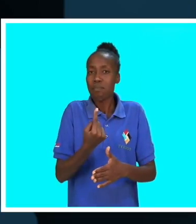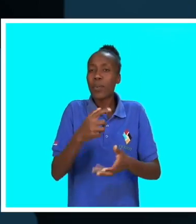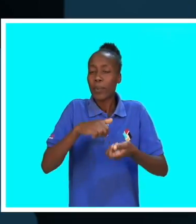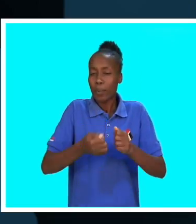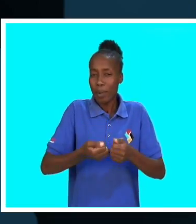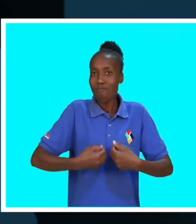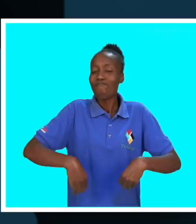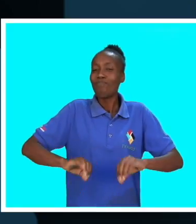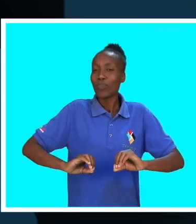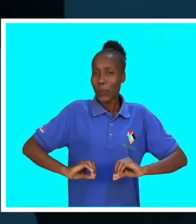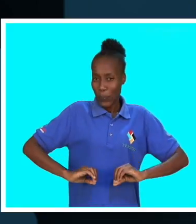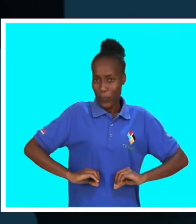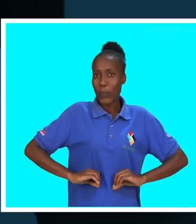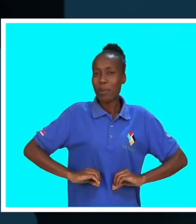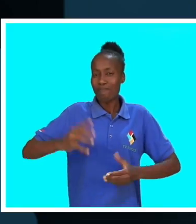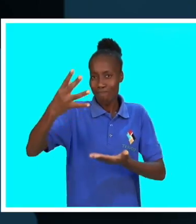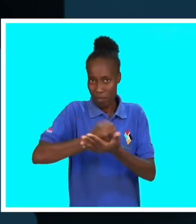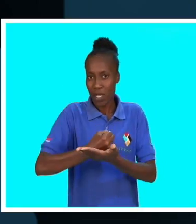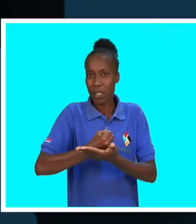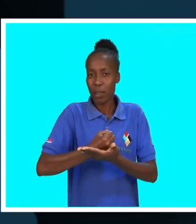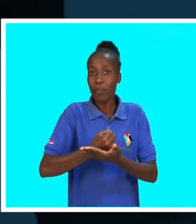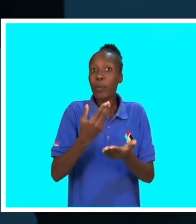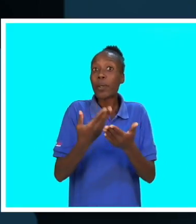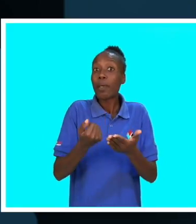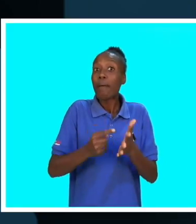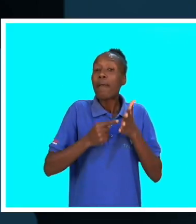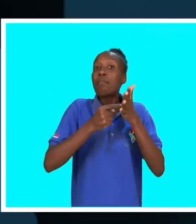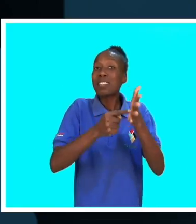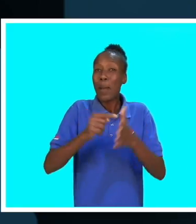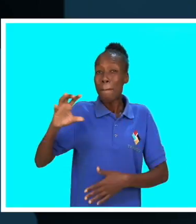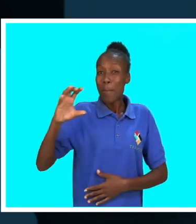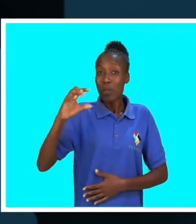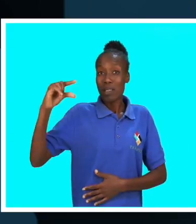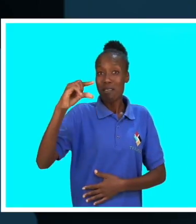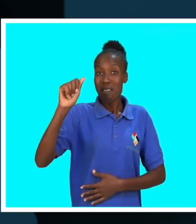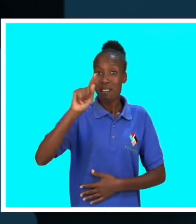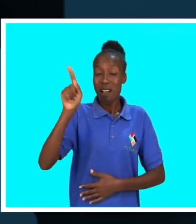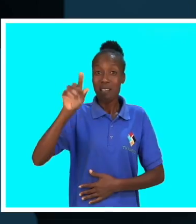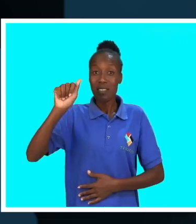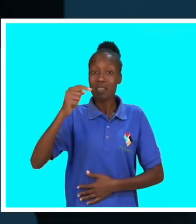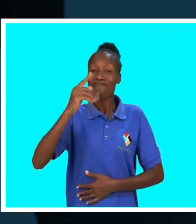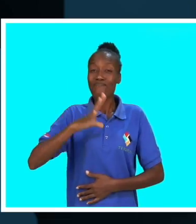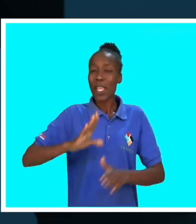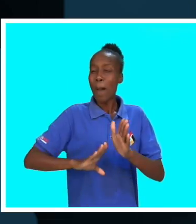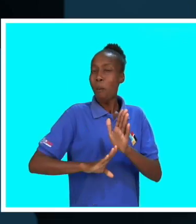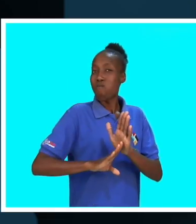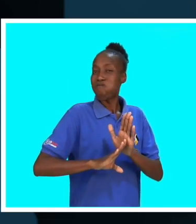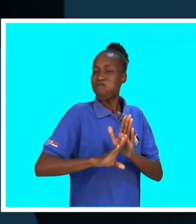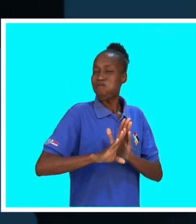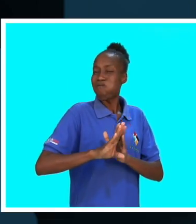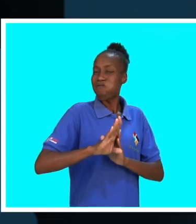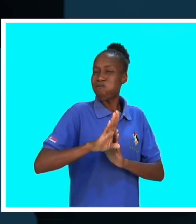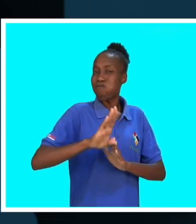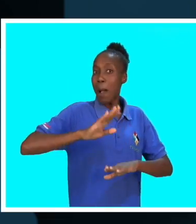desenvolverem o câncer do colo do útero. Falo, por exemplo, da província de Gaza,